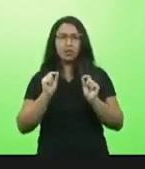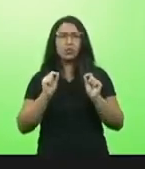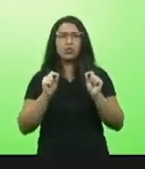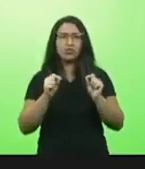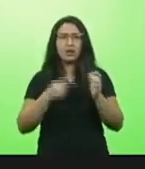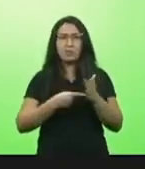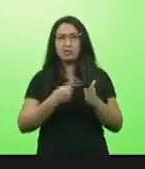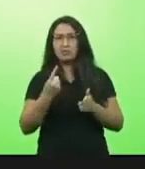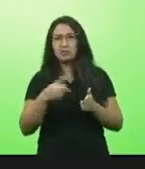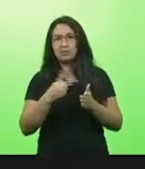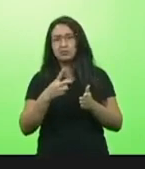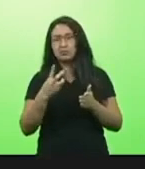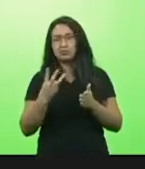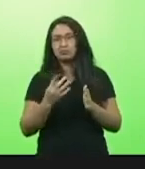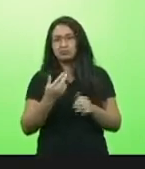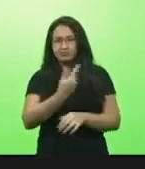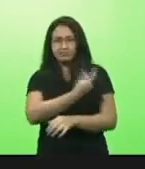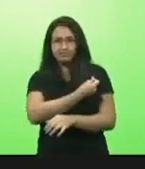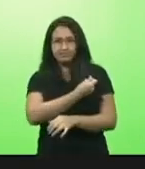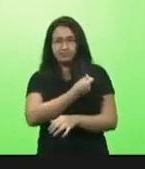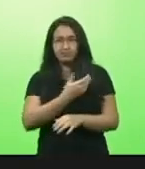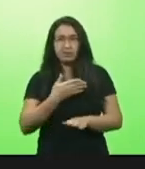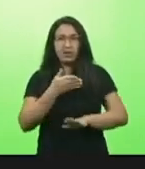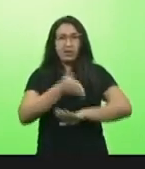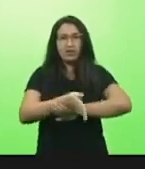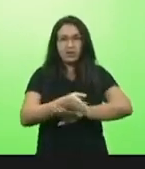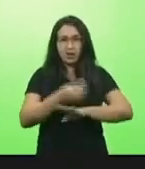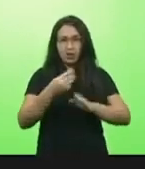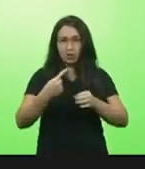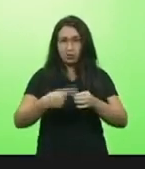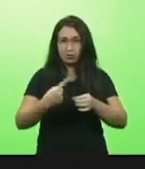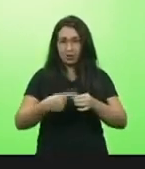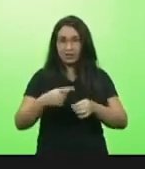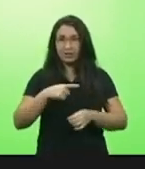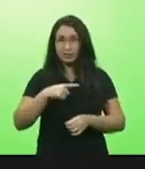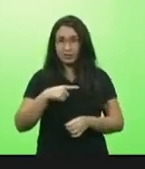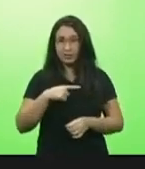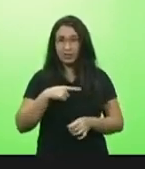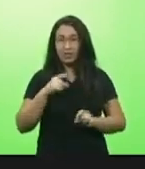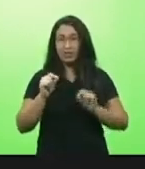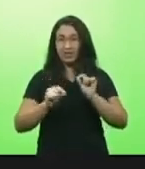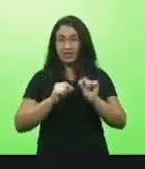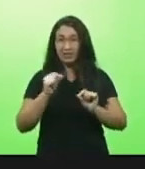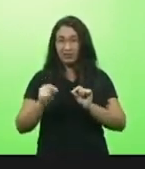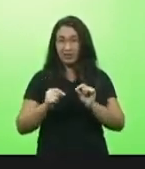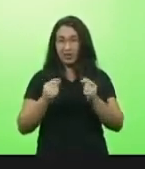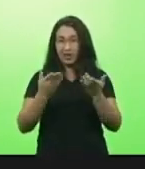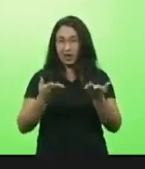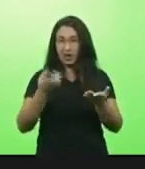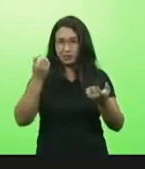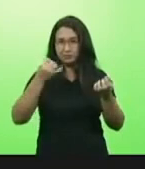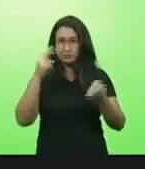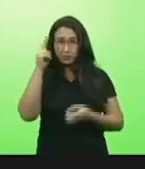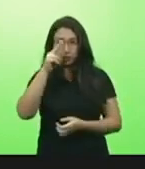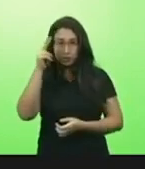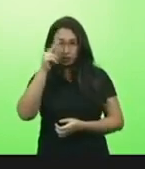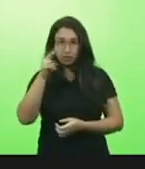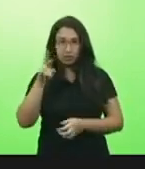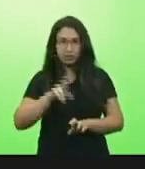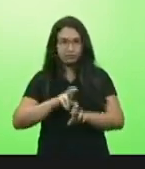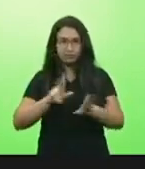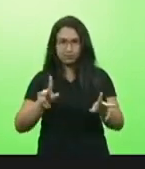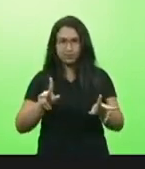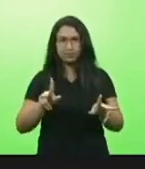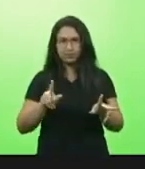e dar mais transparência ao processo de vacinação. Tem casos que são esdrúxicos, teve um caso ali em Bom Jardim da Serra que ele diz, olha, eu fiz aqui,